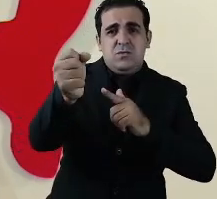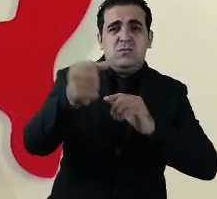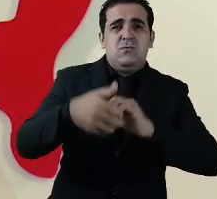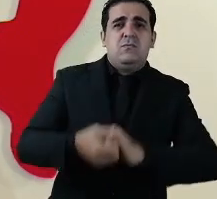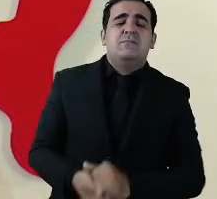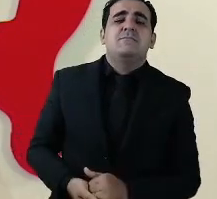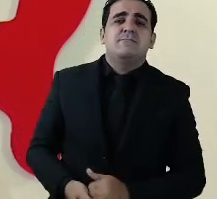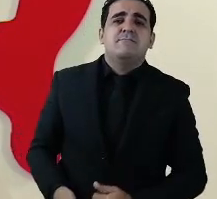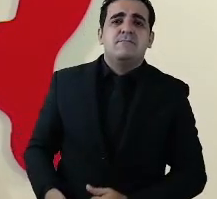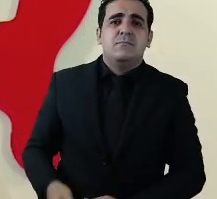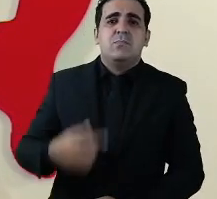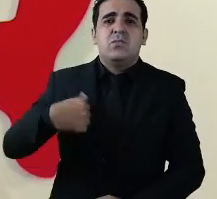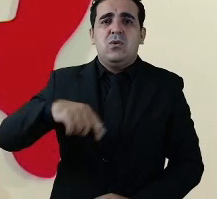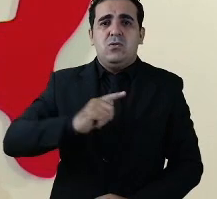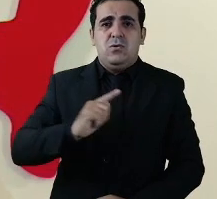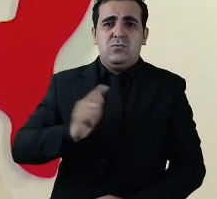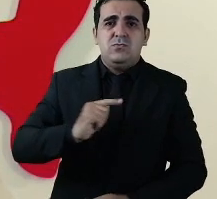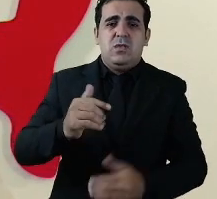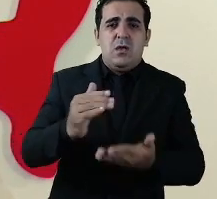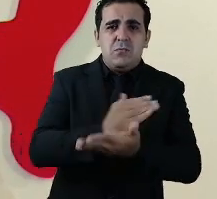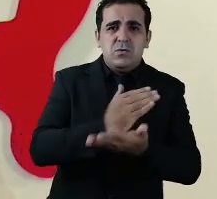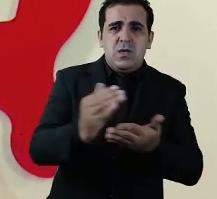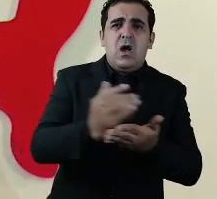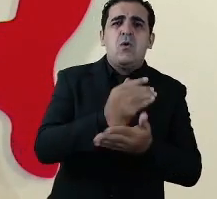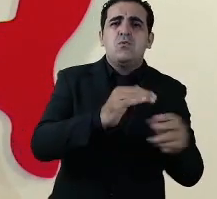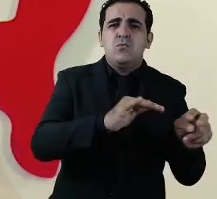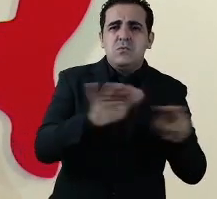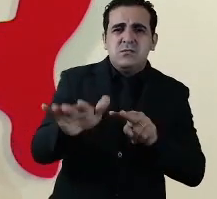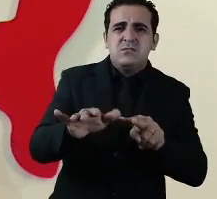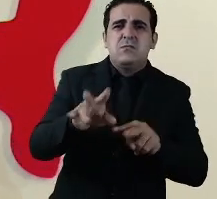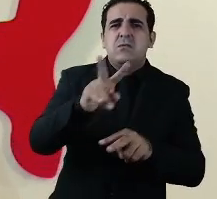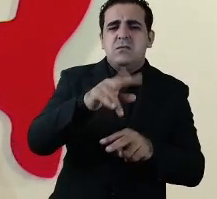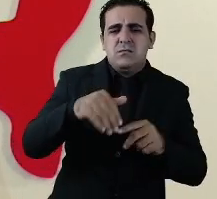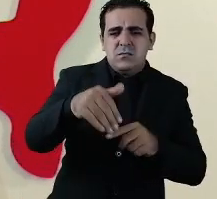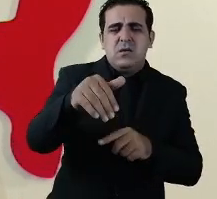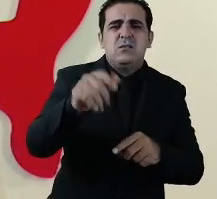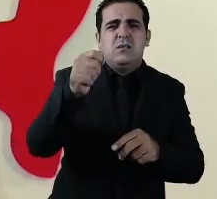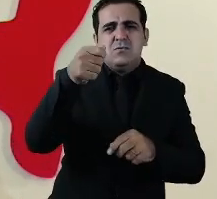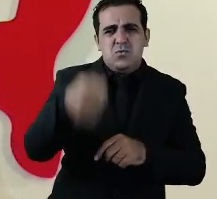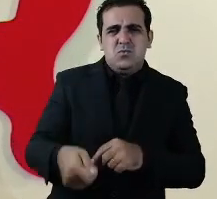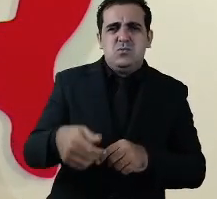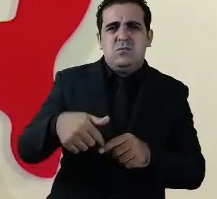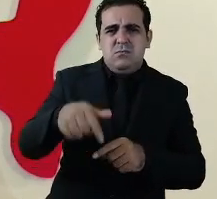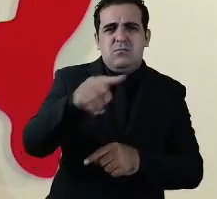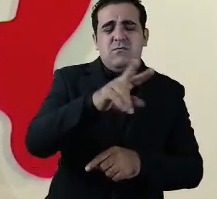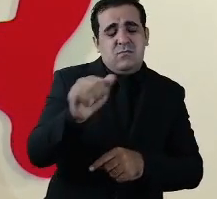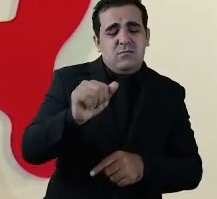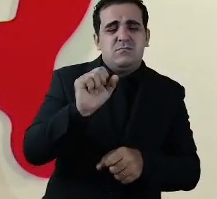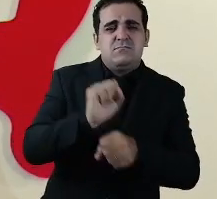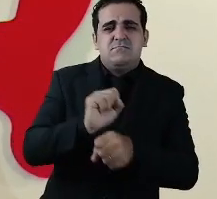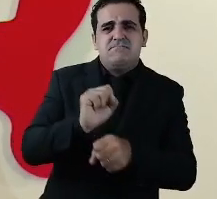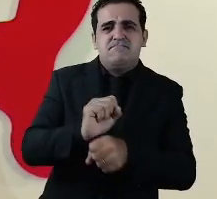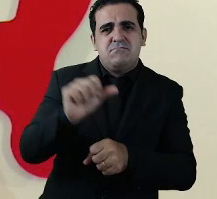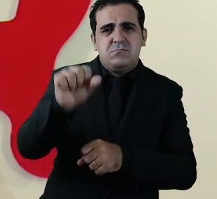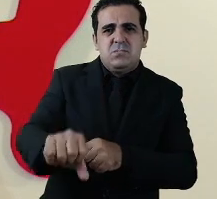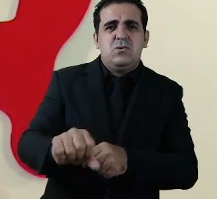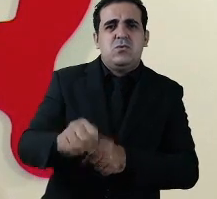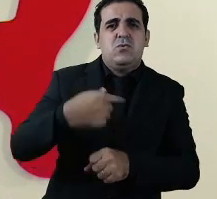nós temos algumas semanas bastante duras ainda pela frente nós